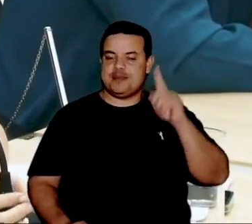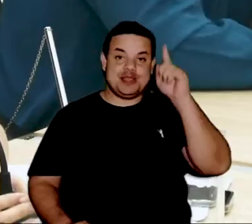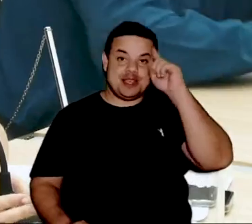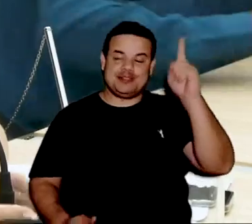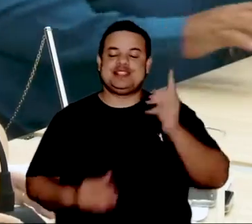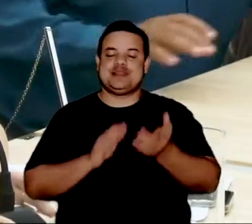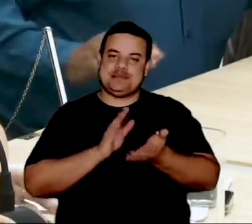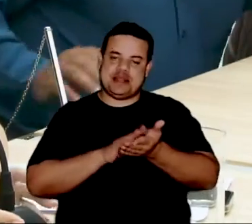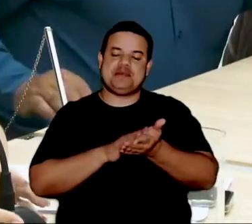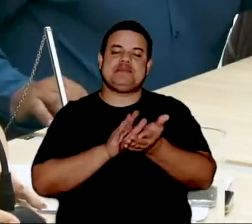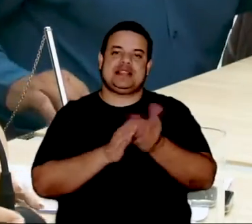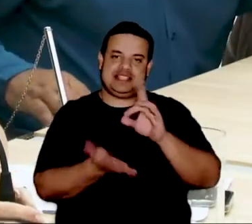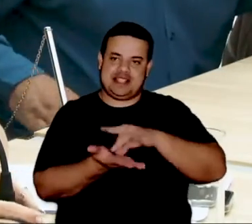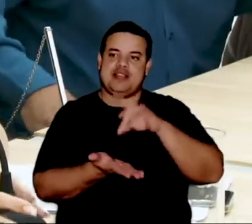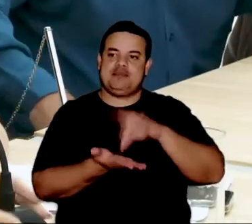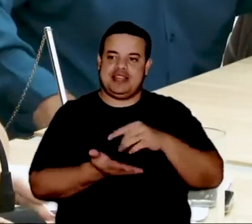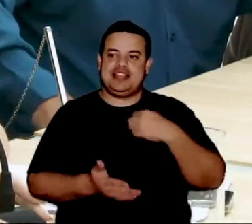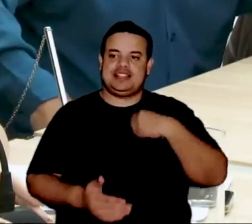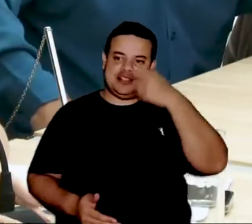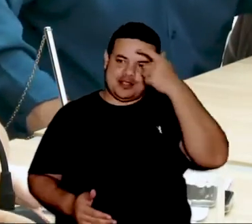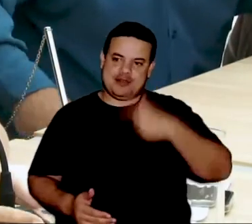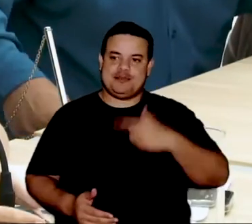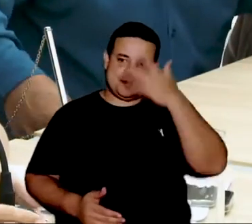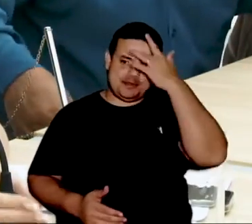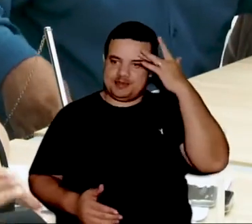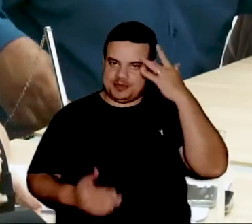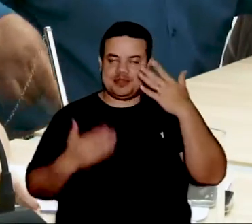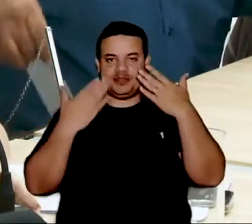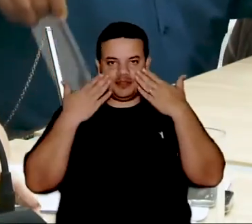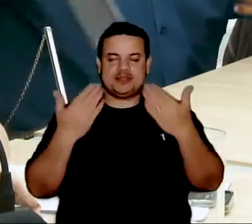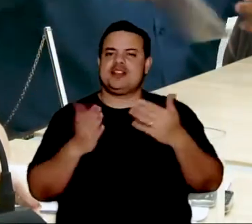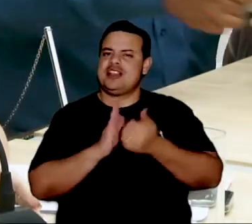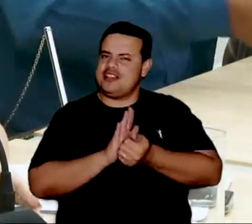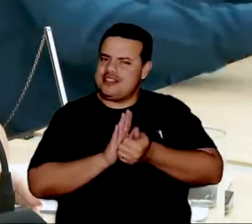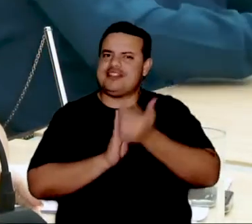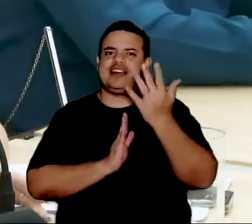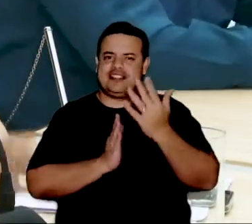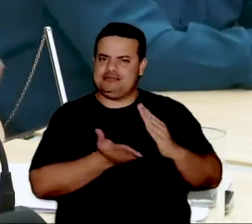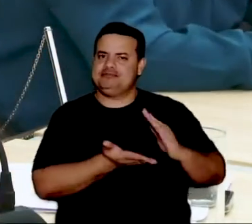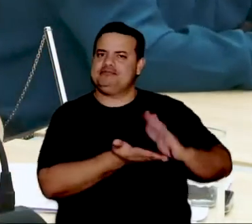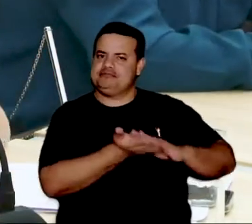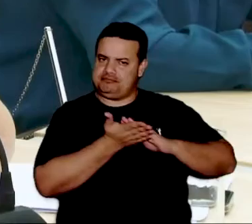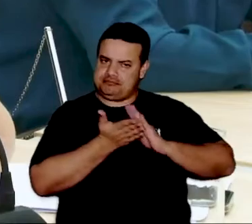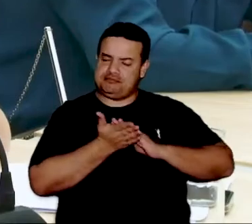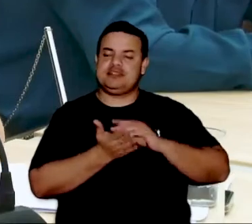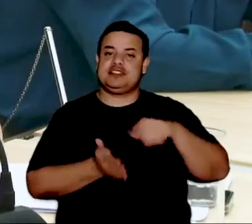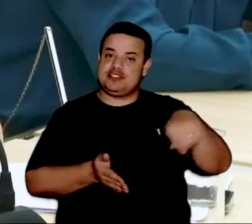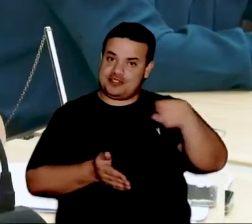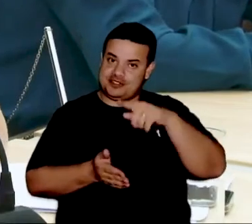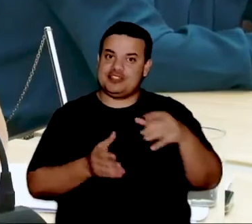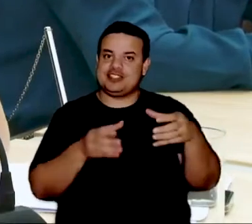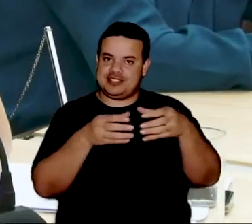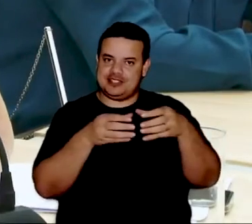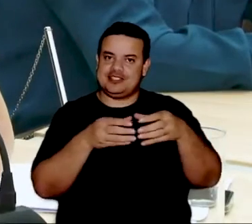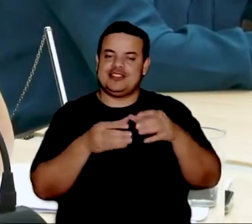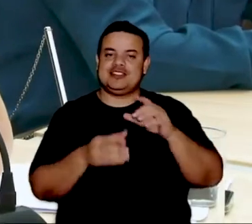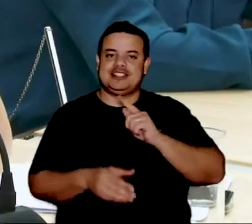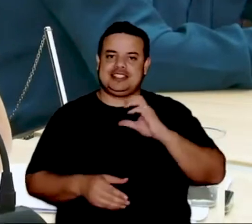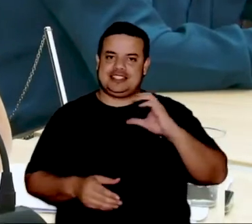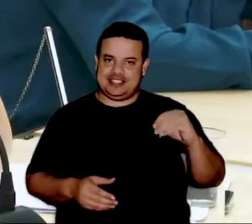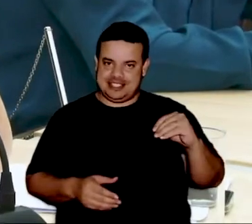Eu mesma sou uma pessoa que, muitas vezes, recebo elogio de vocês, não de vocês, para vocês,